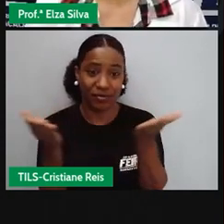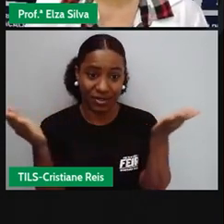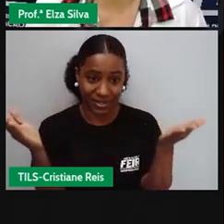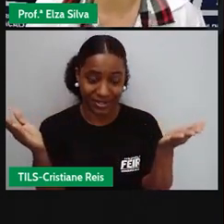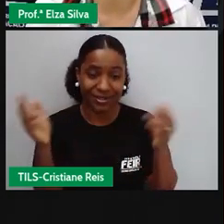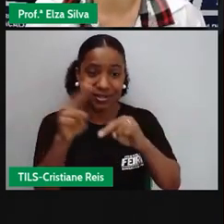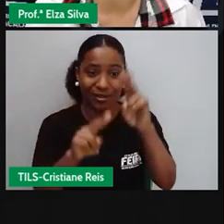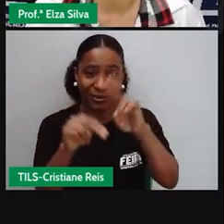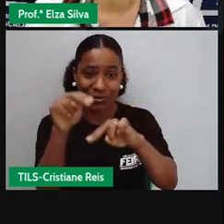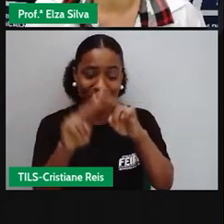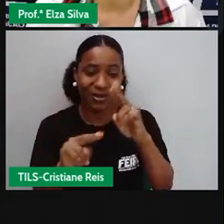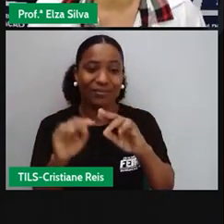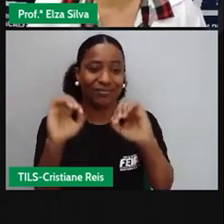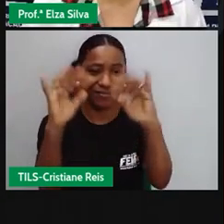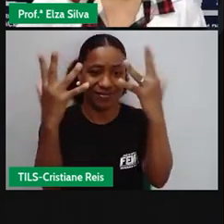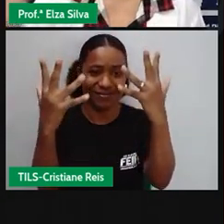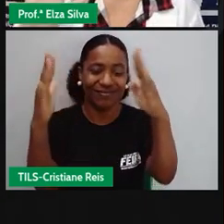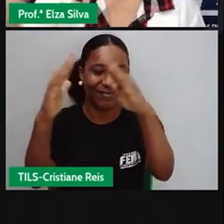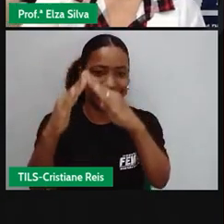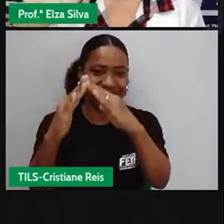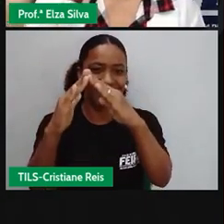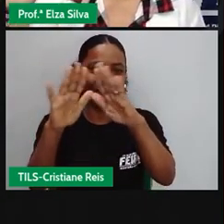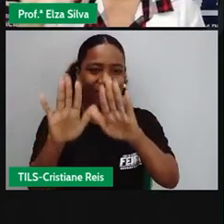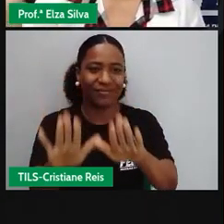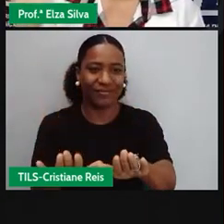em casa. Bye!